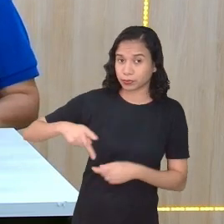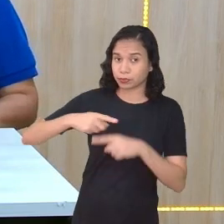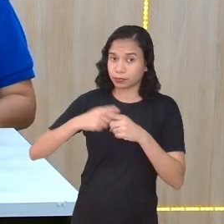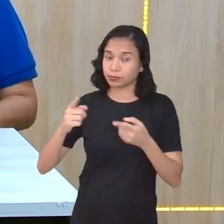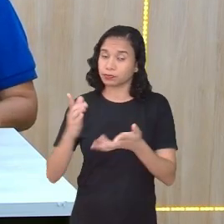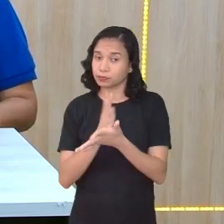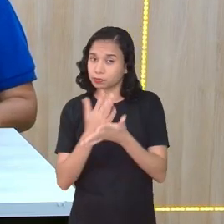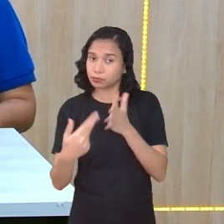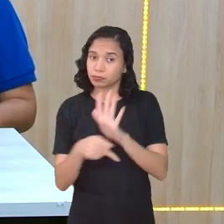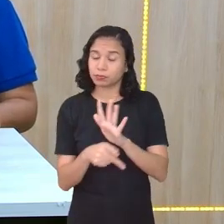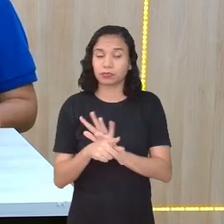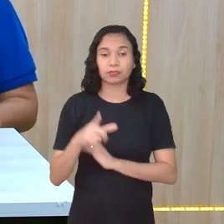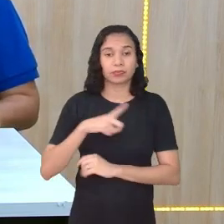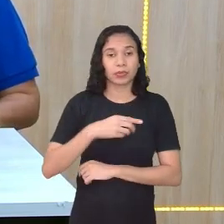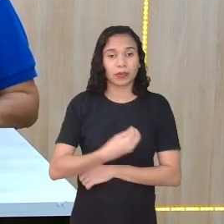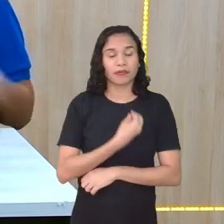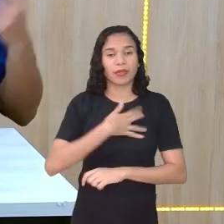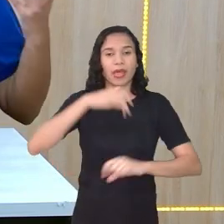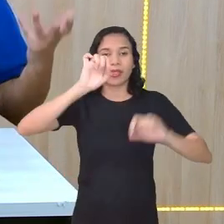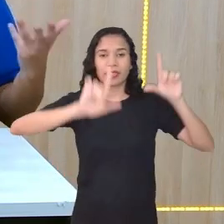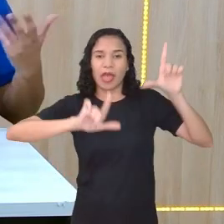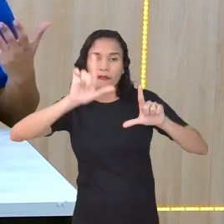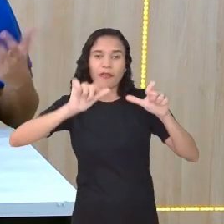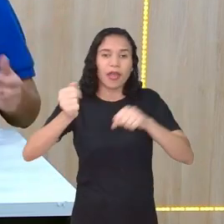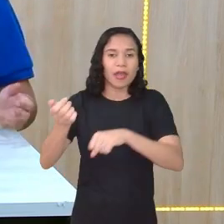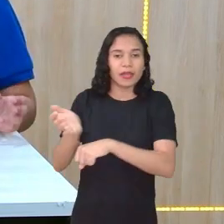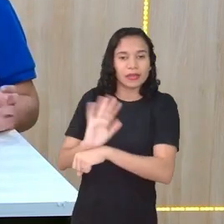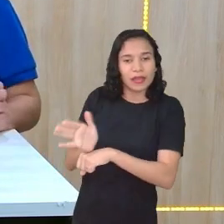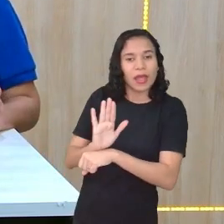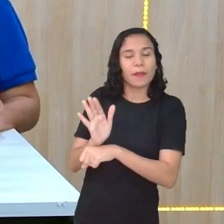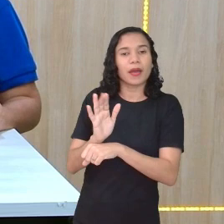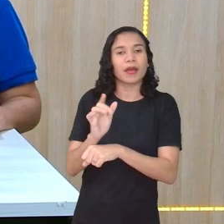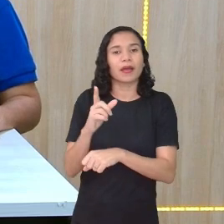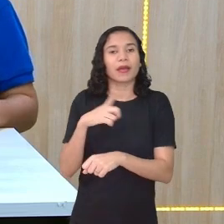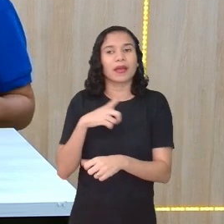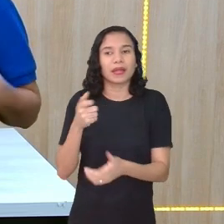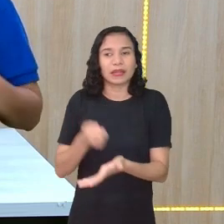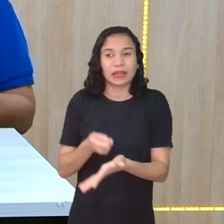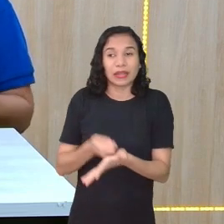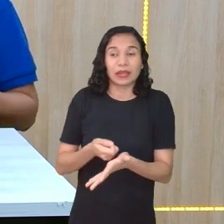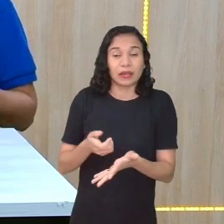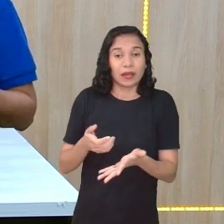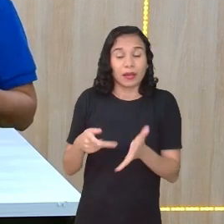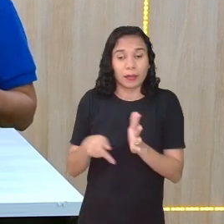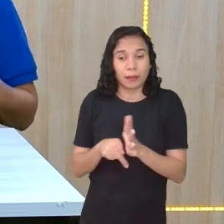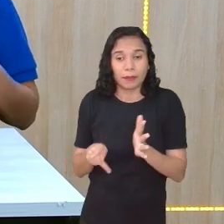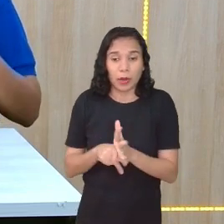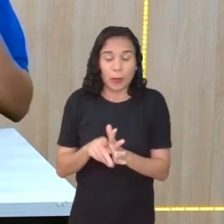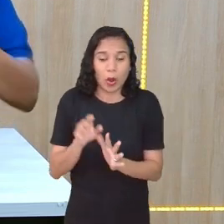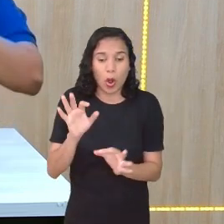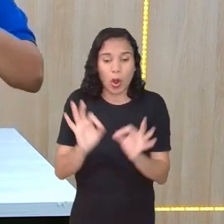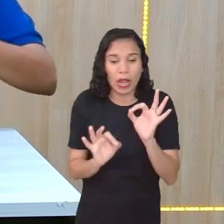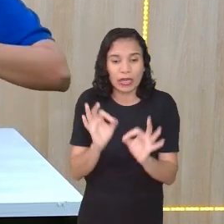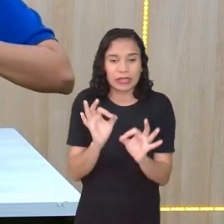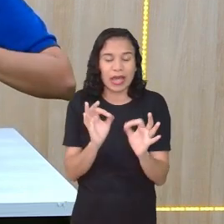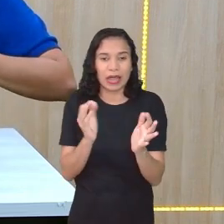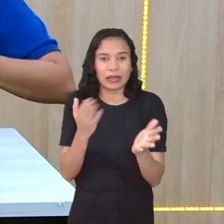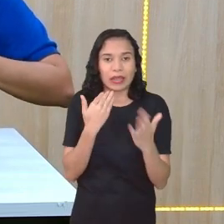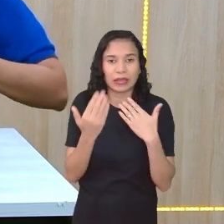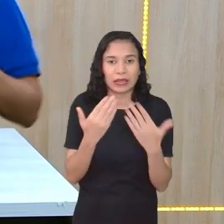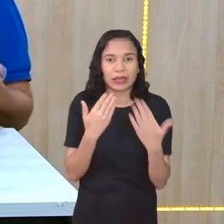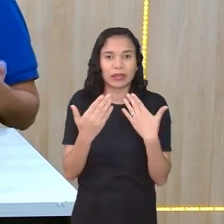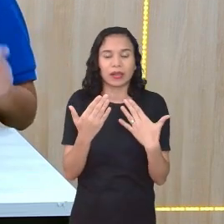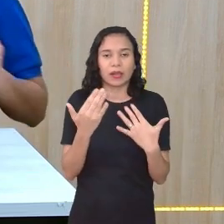algumas produções de TV, de cinema, elas tentam higienizar tanto o discurso, assim, oral,